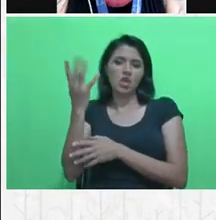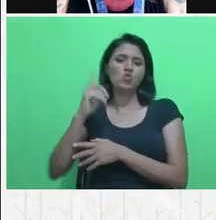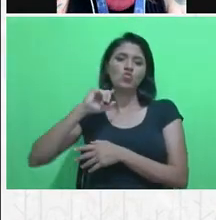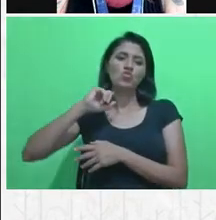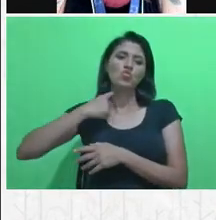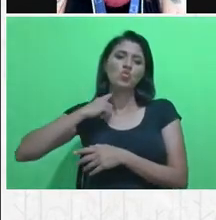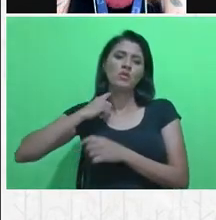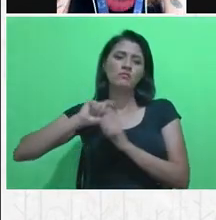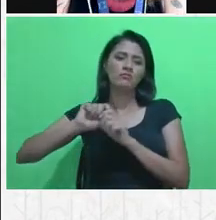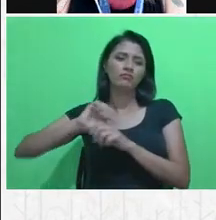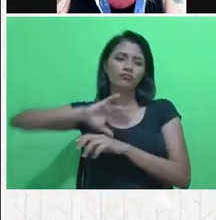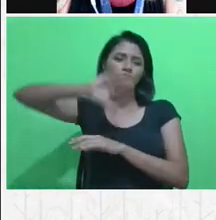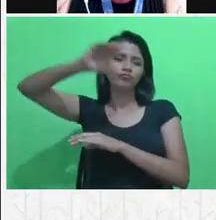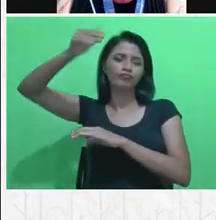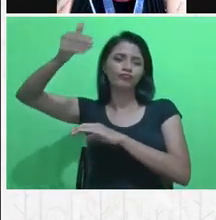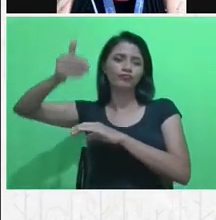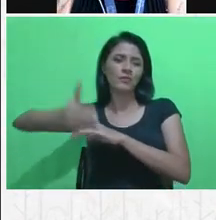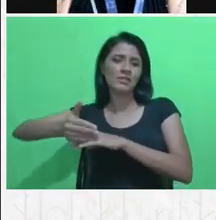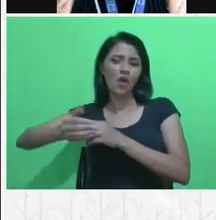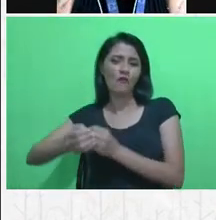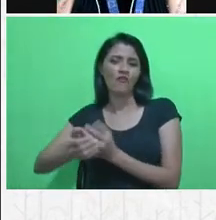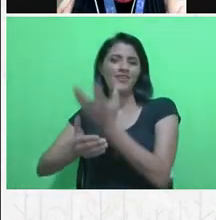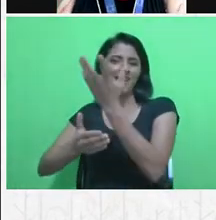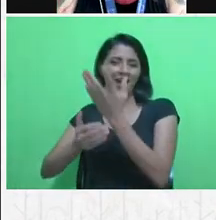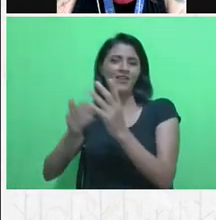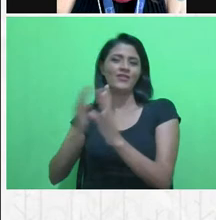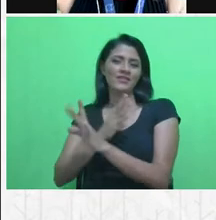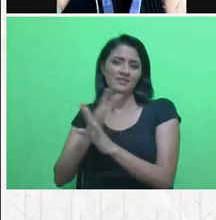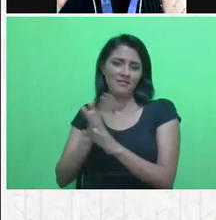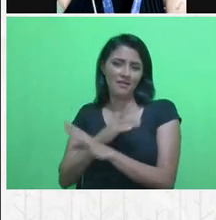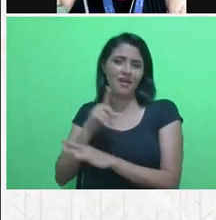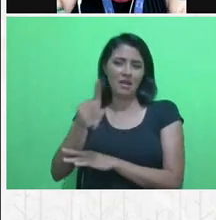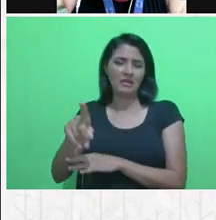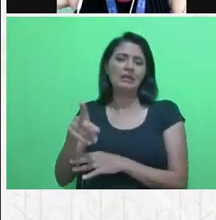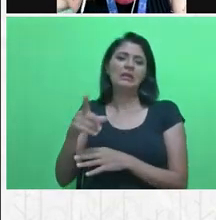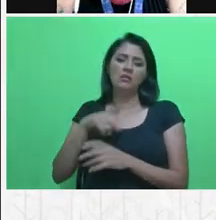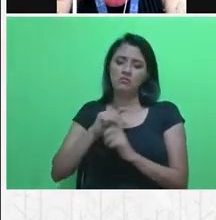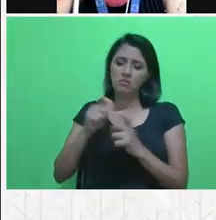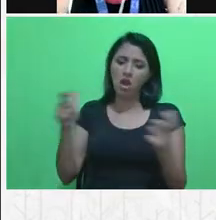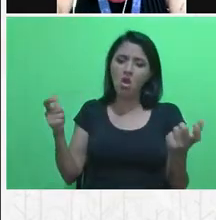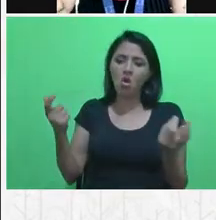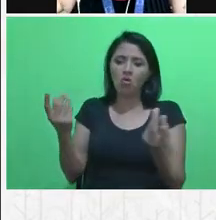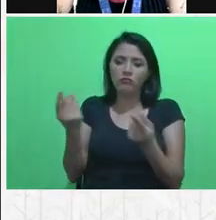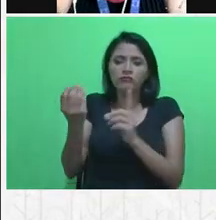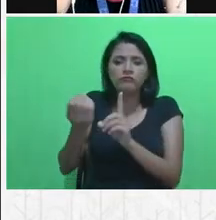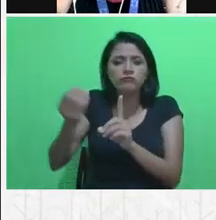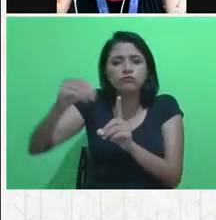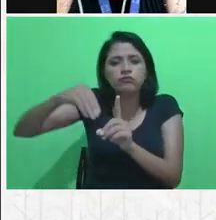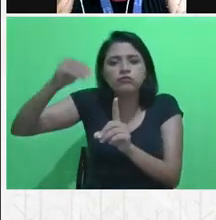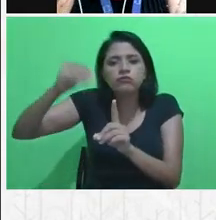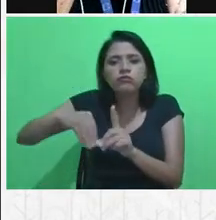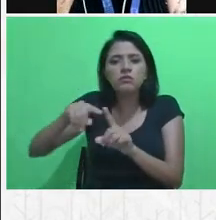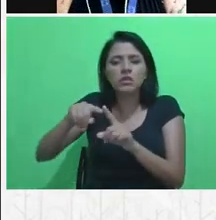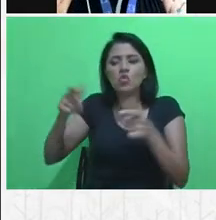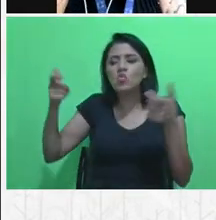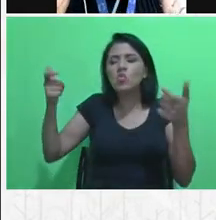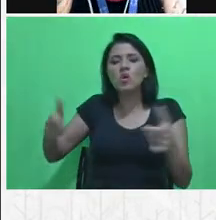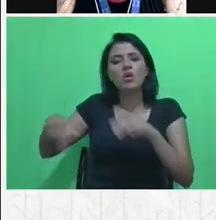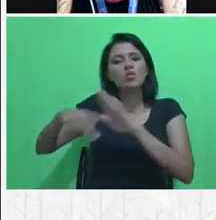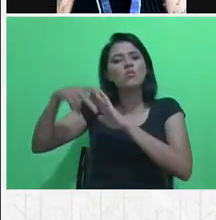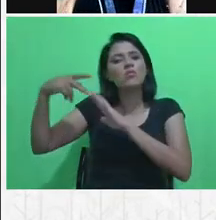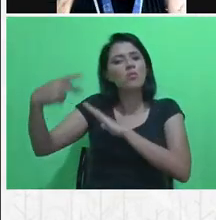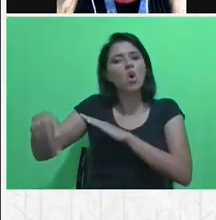território com maior vulnerabilidade, as contradições territoriais dentro do próprio território,